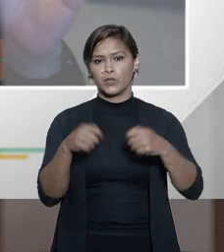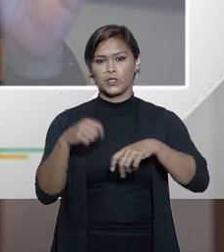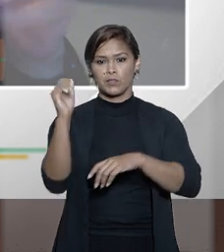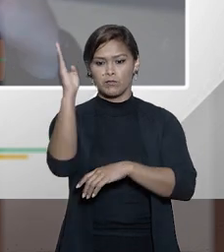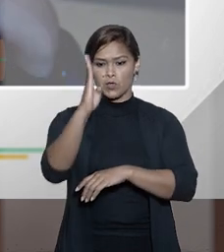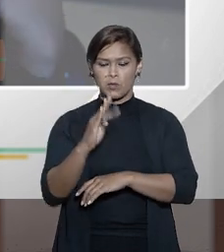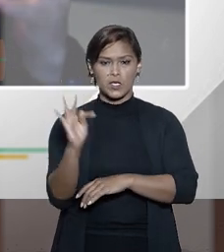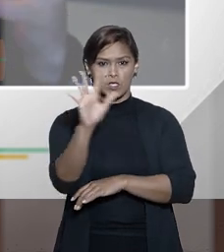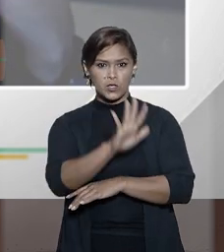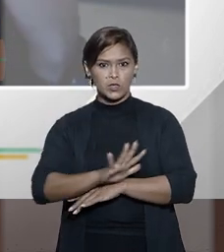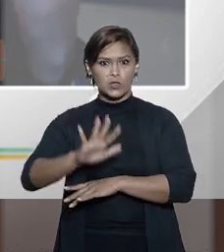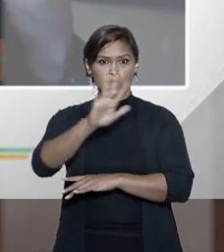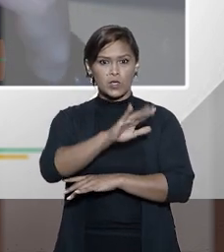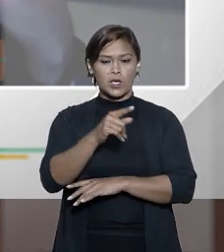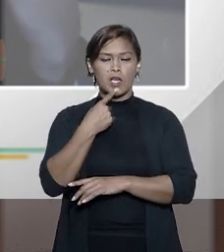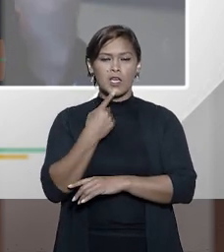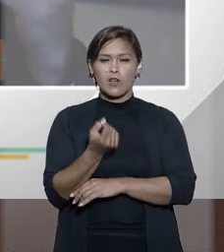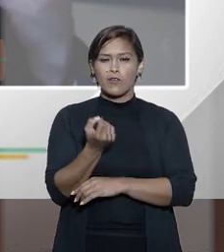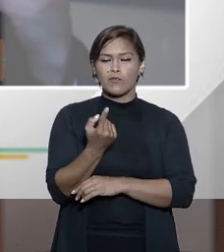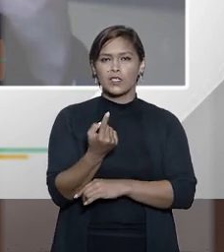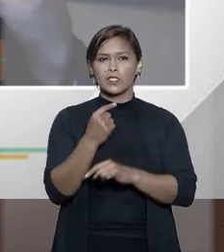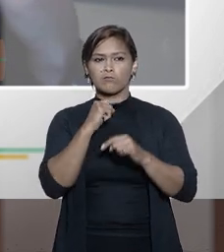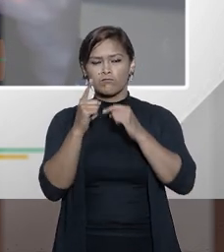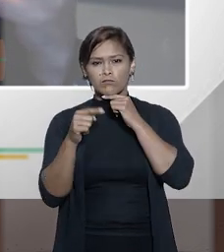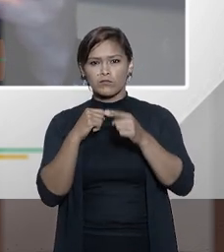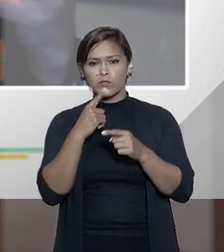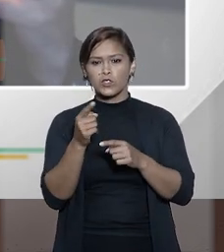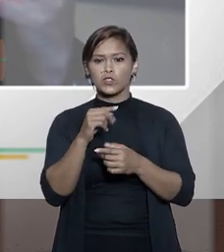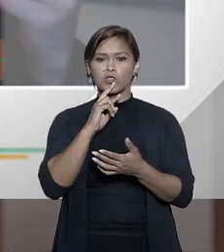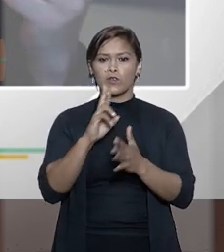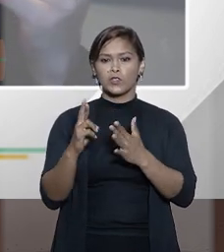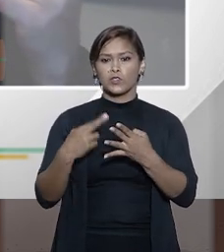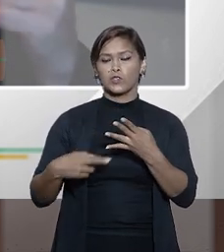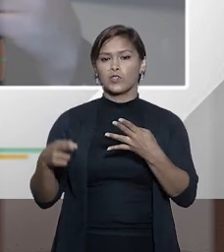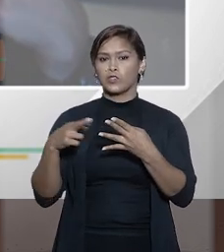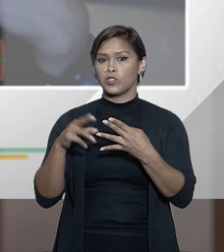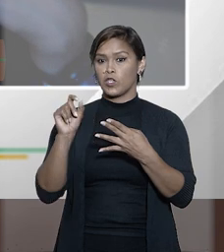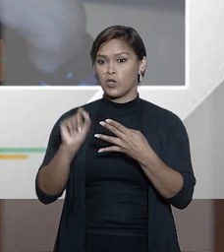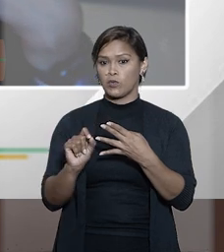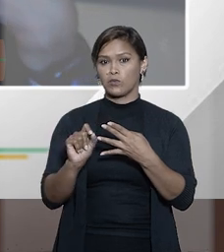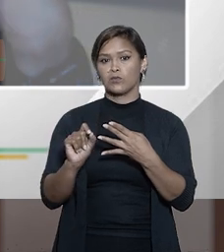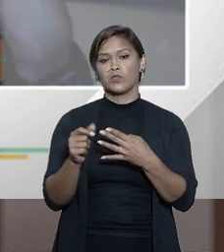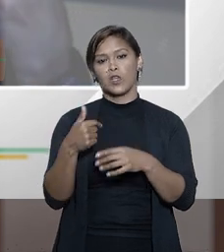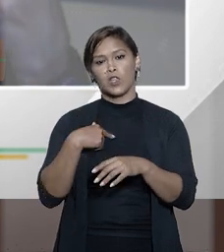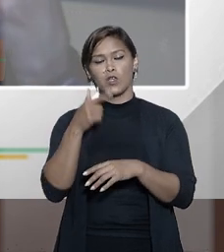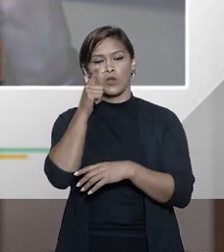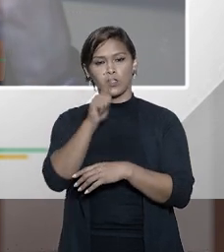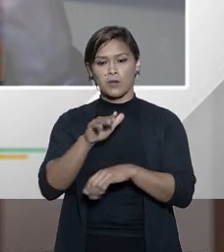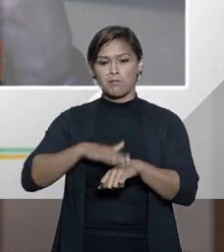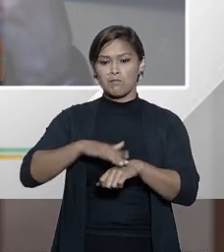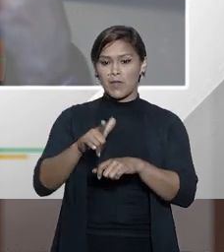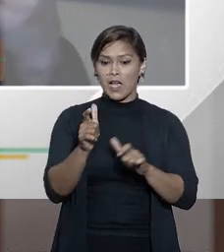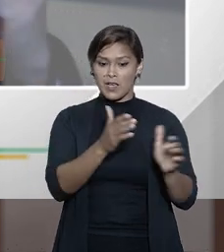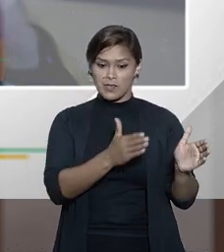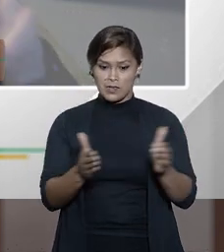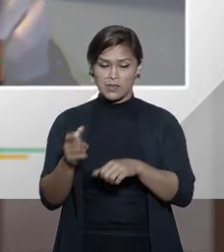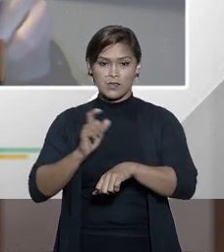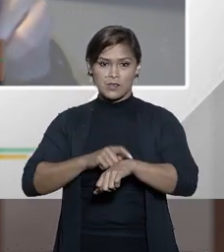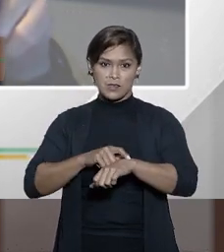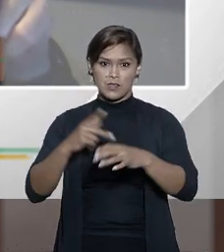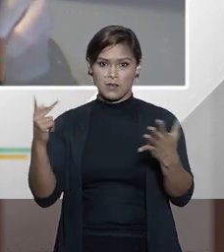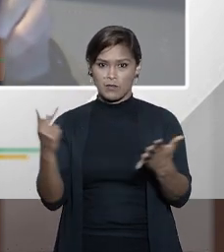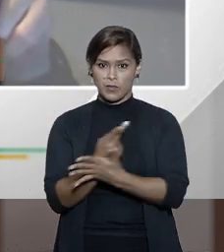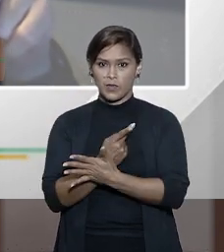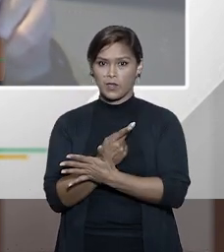inteiro e para que isso não fique sujeito a uma questão meramente recursal nós ganharíamos tempo na